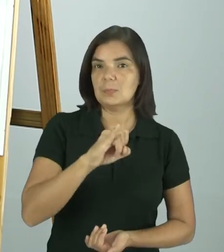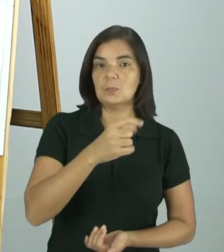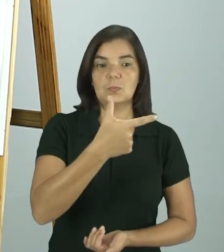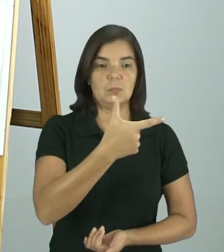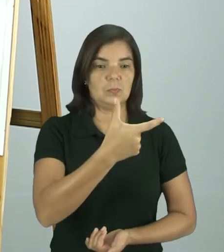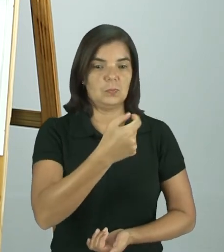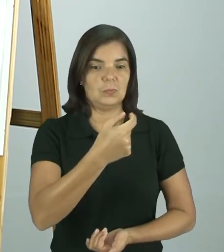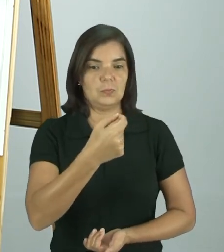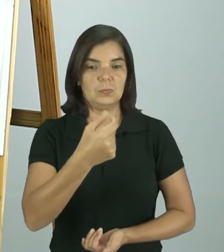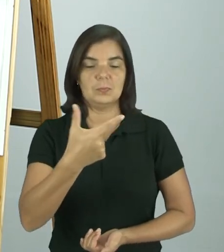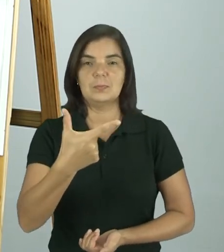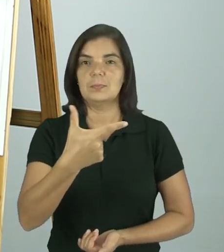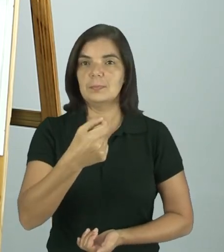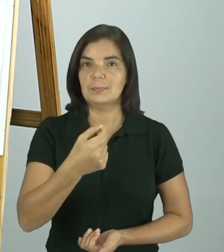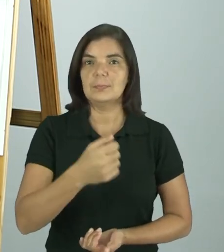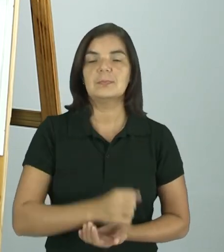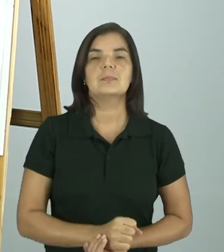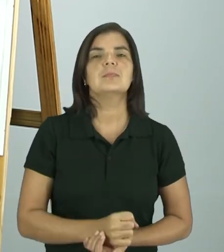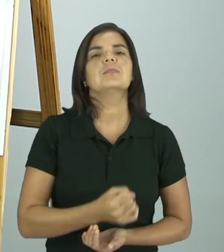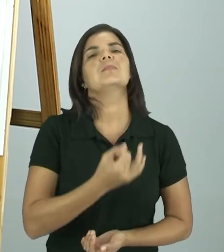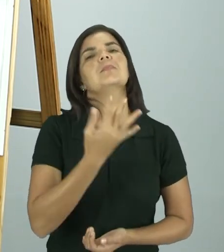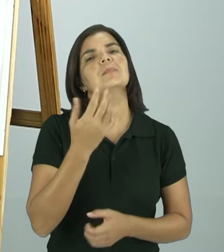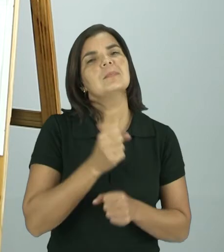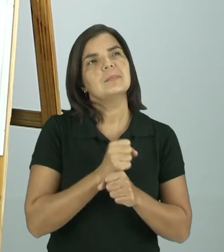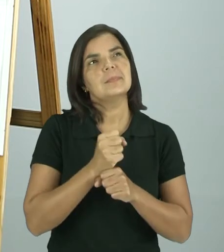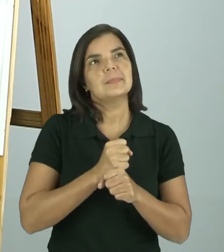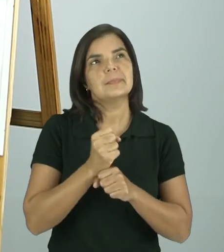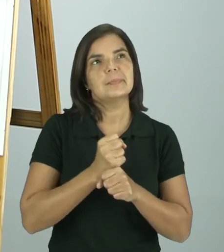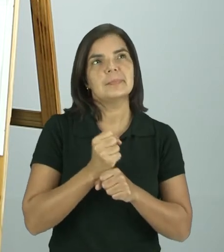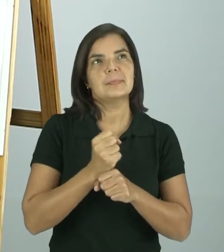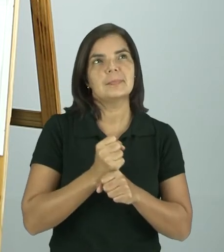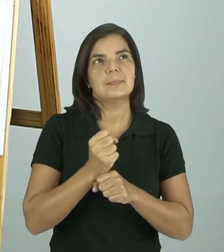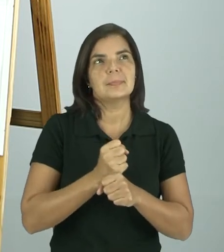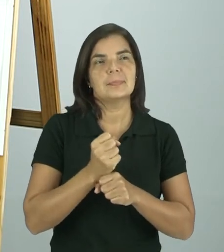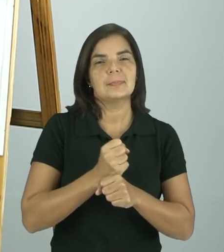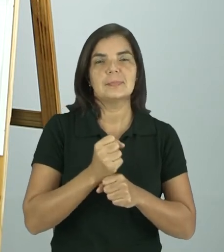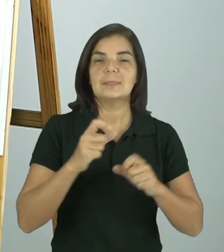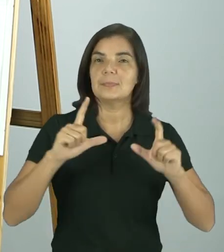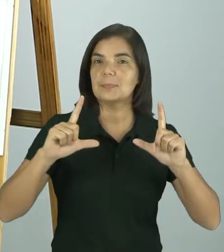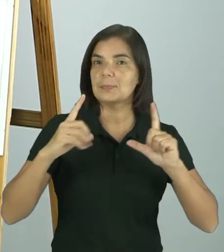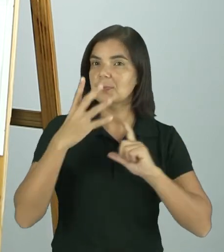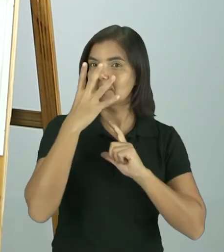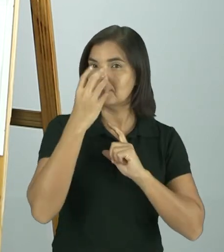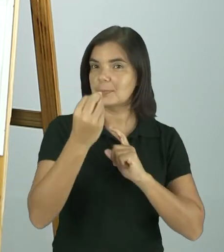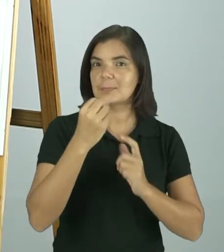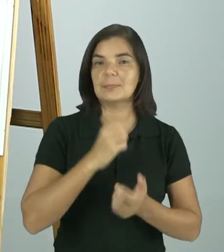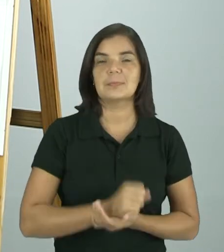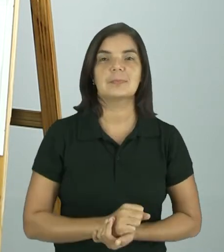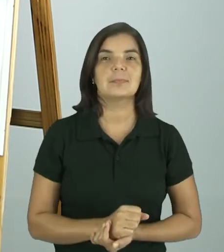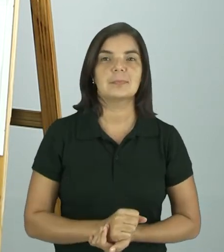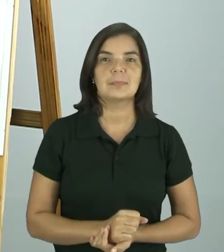2020, há quantos anos foi tirada esta foto?